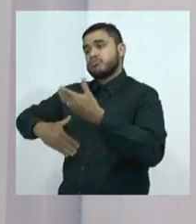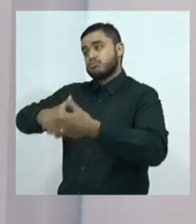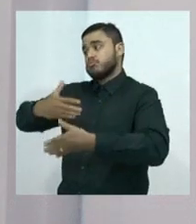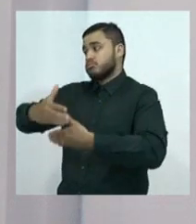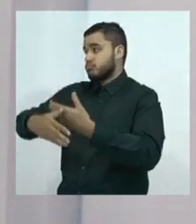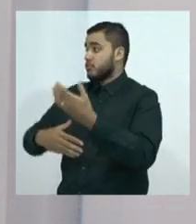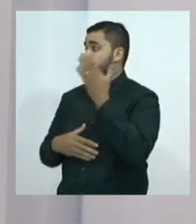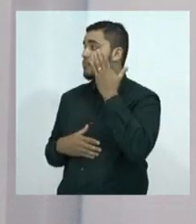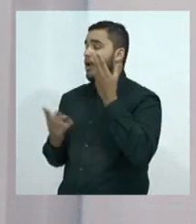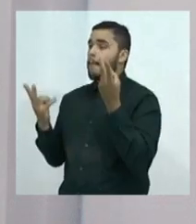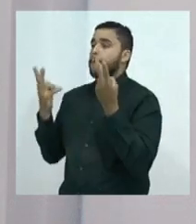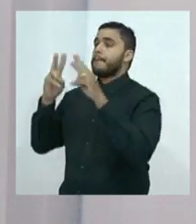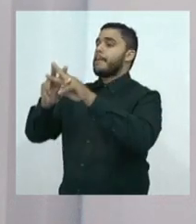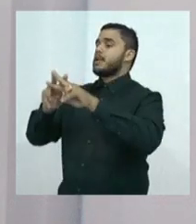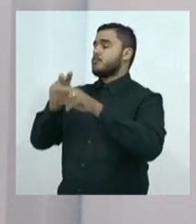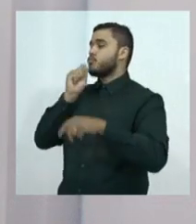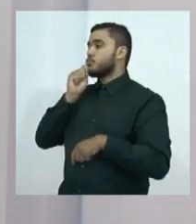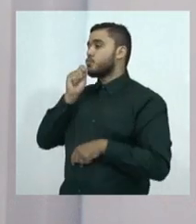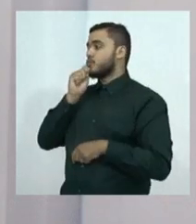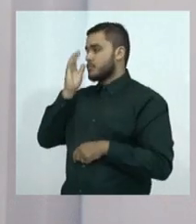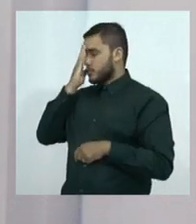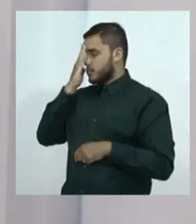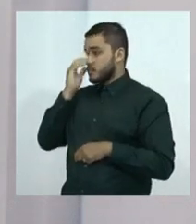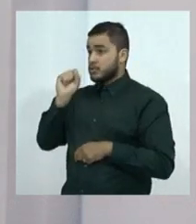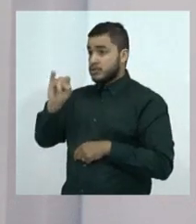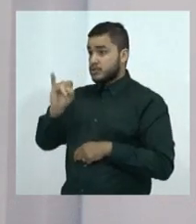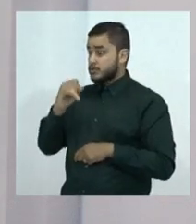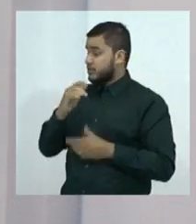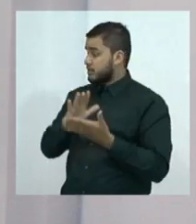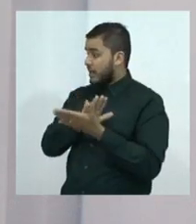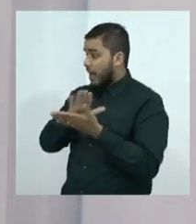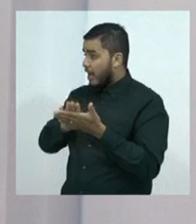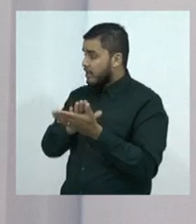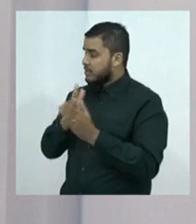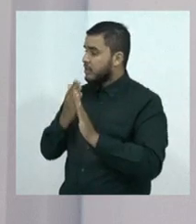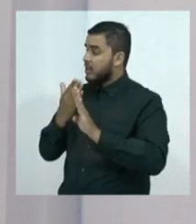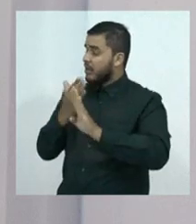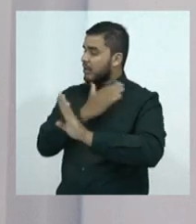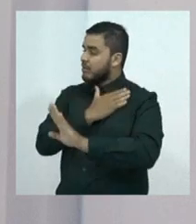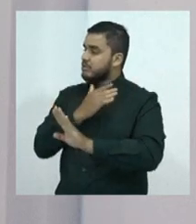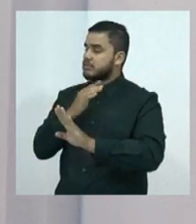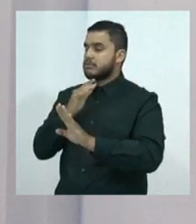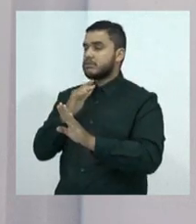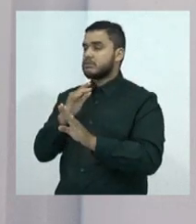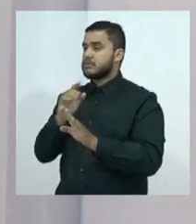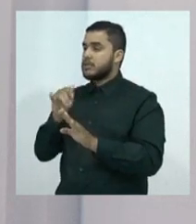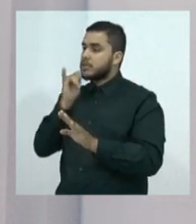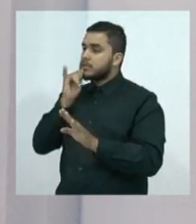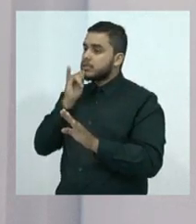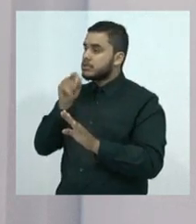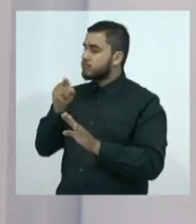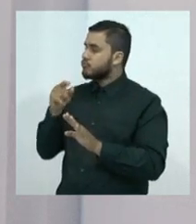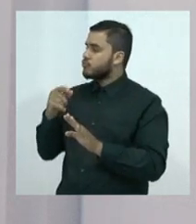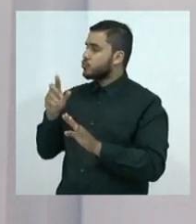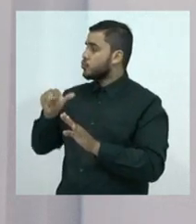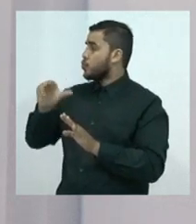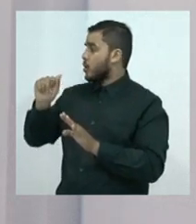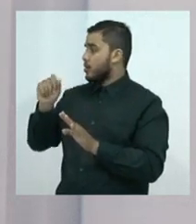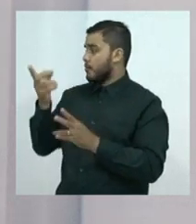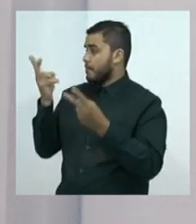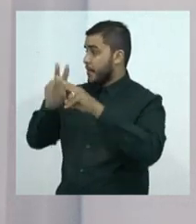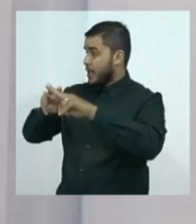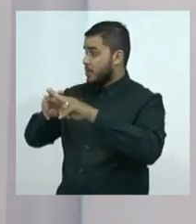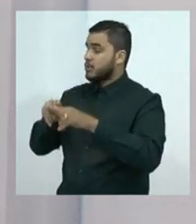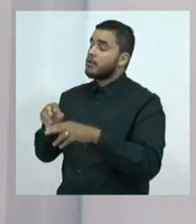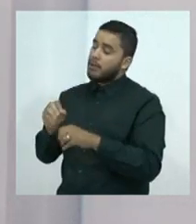responde ali na delegacia, se não houver antecedentes, consegue ser liberado mediante algumas condições. As penalidades